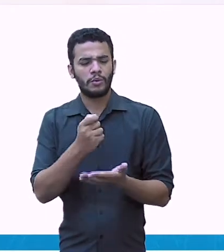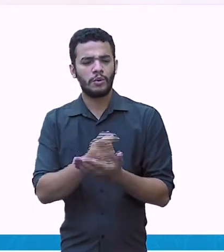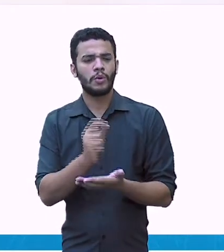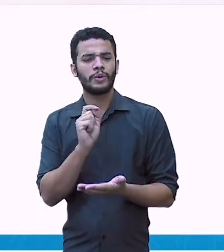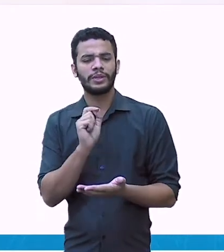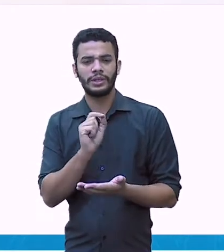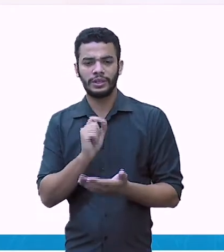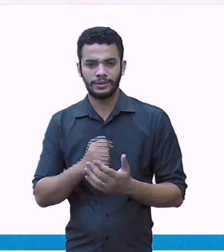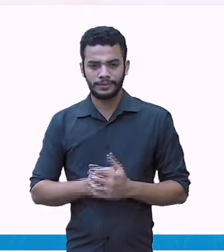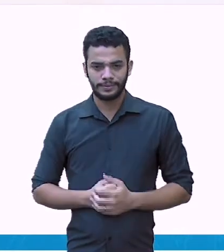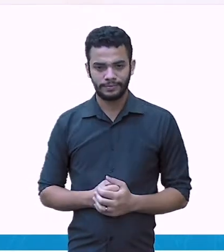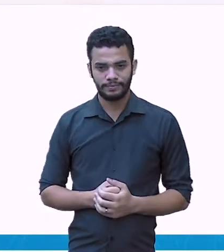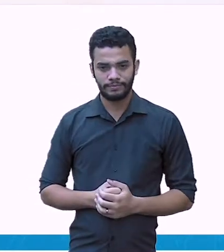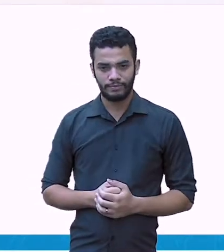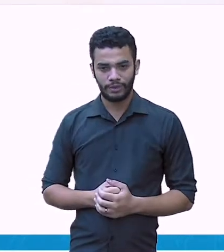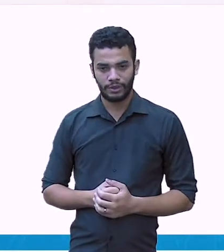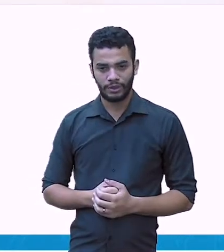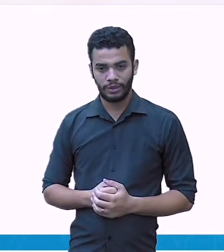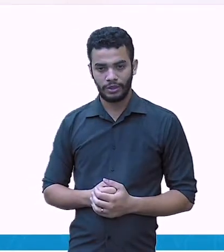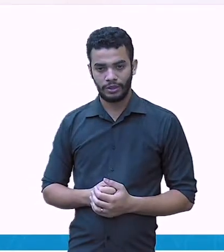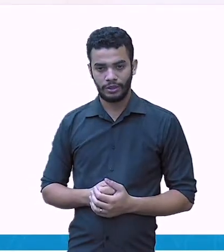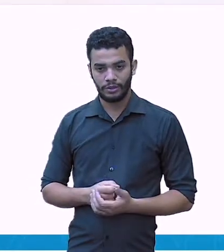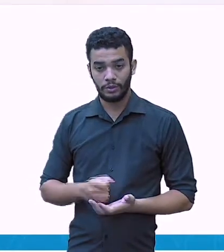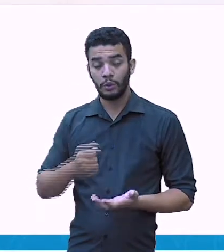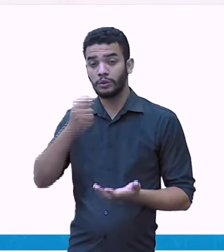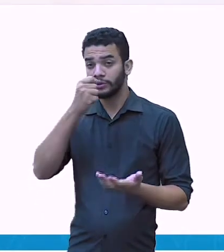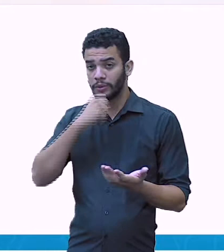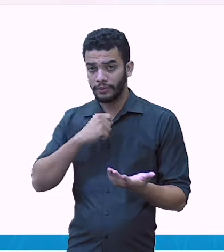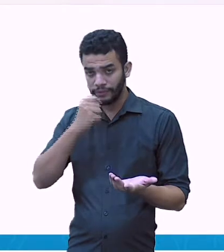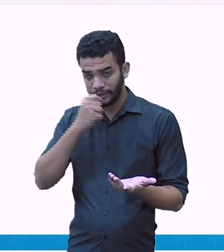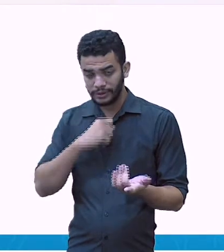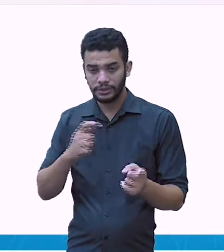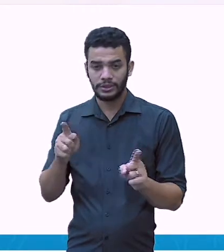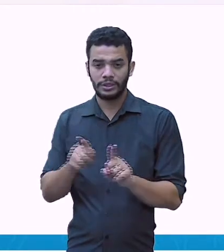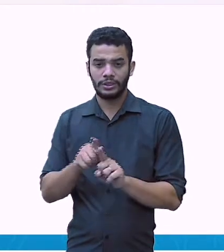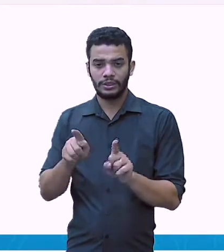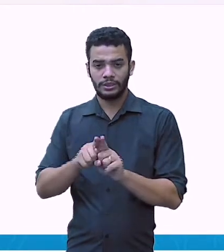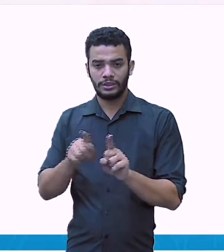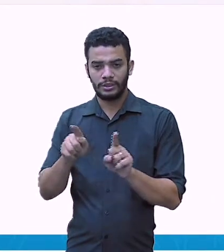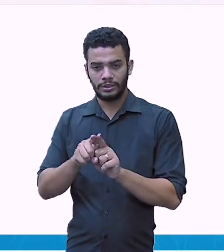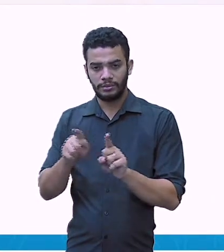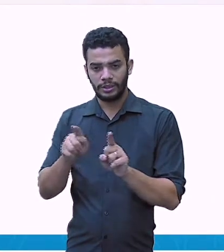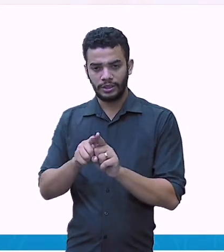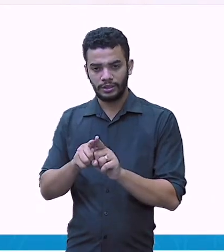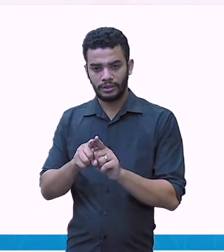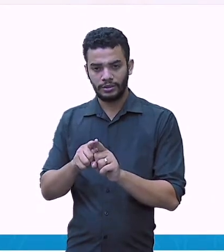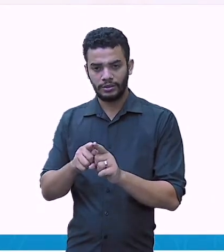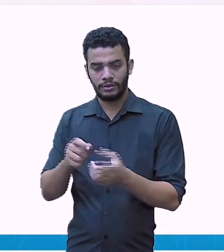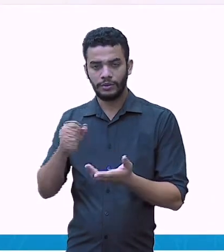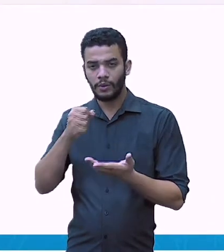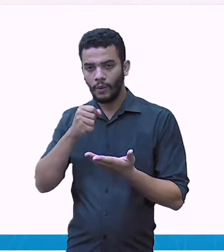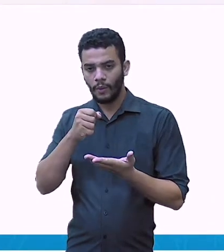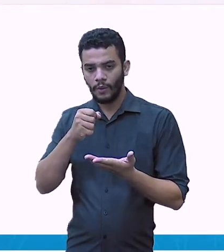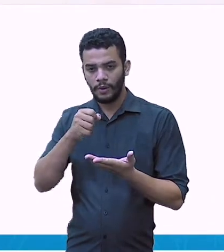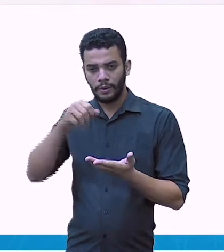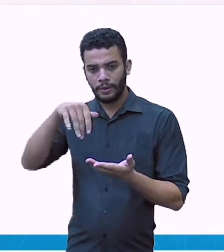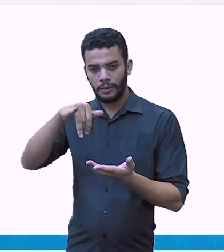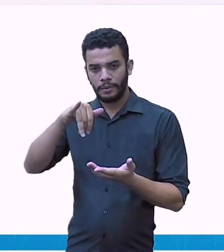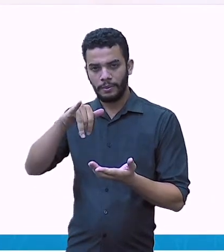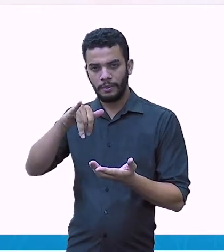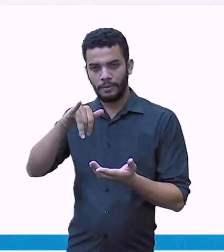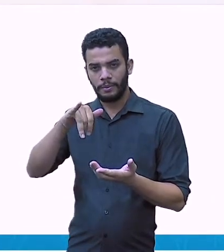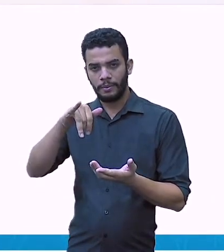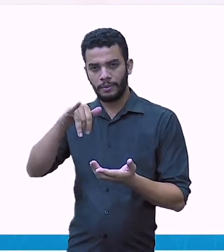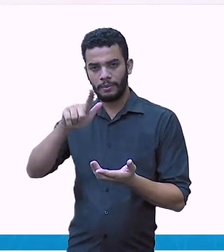e comprei um sorvete. Então, aqui está o milkshake que ela comprou e o